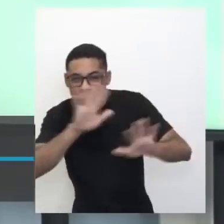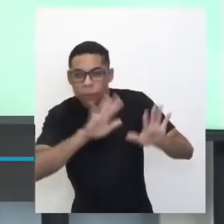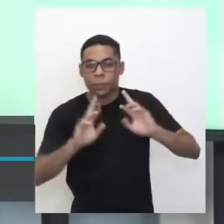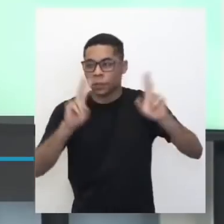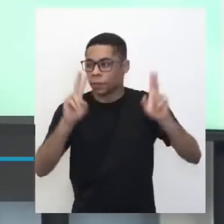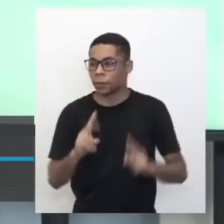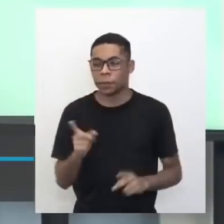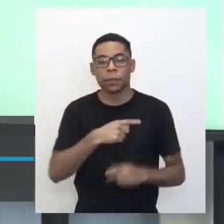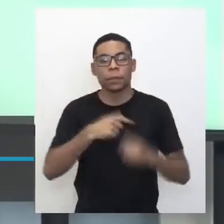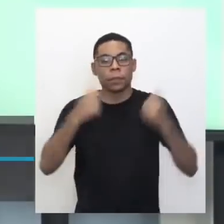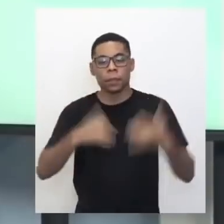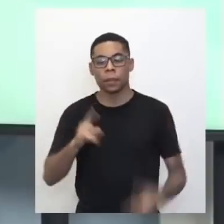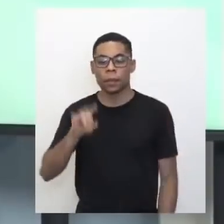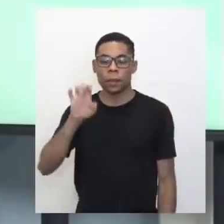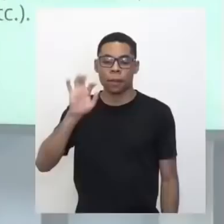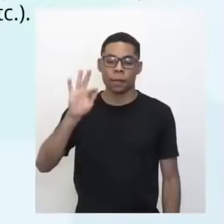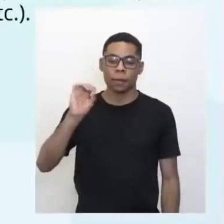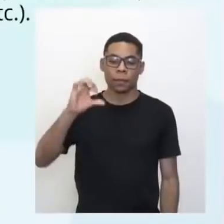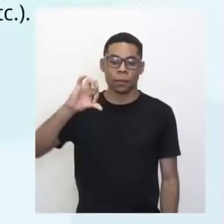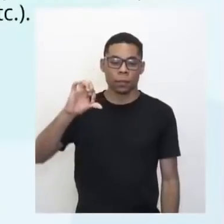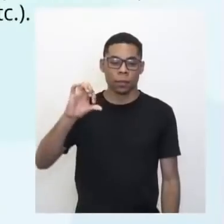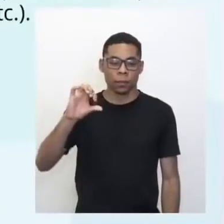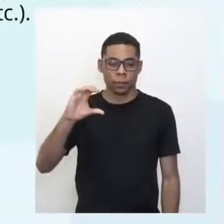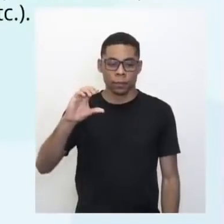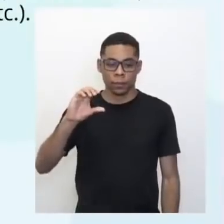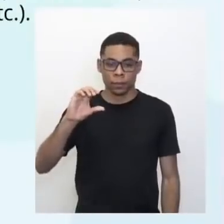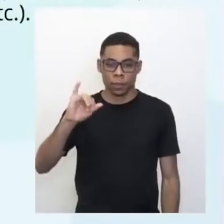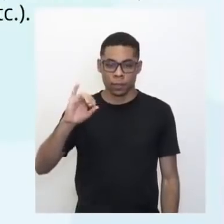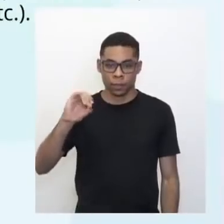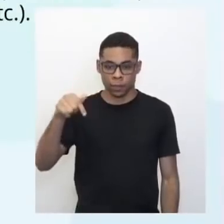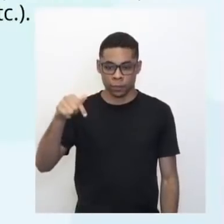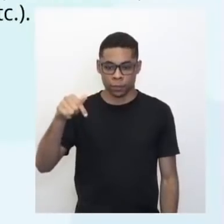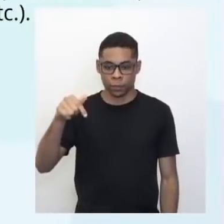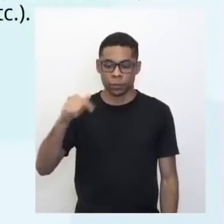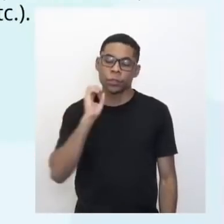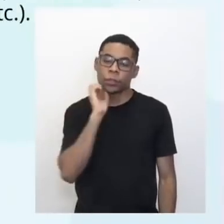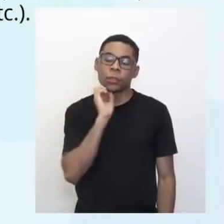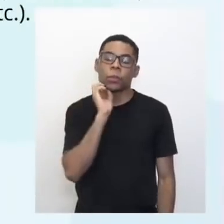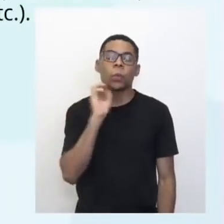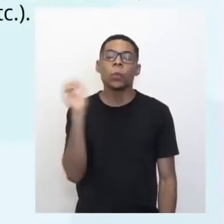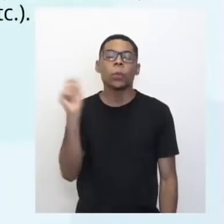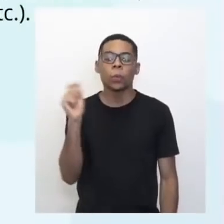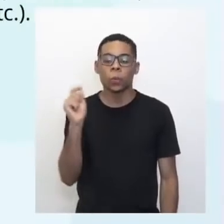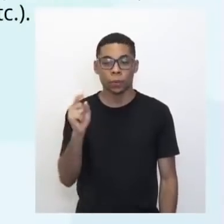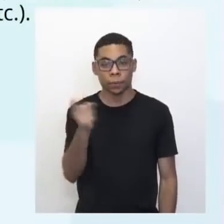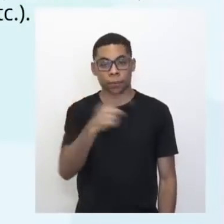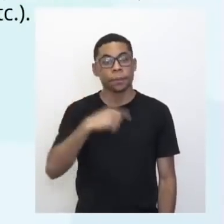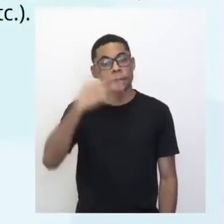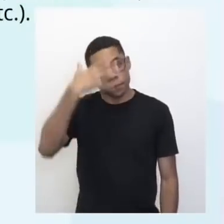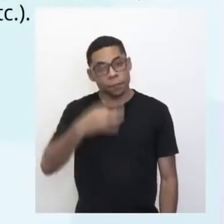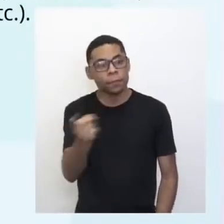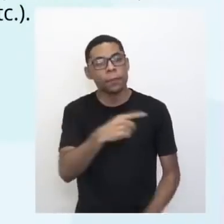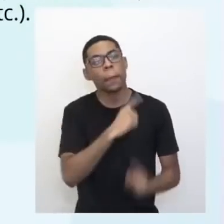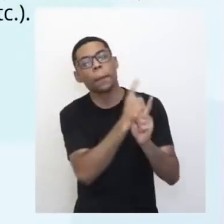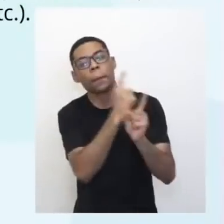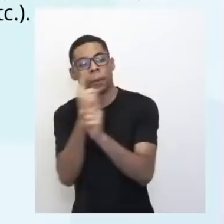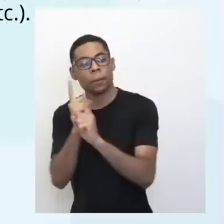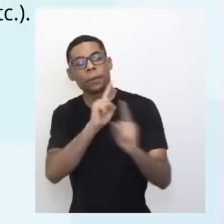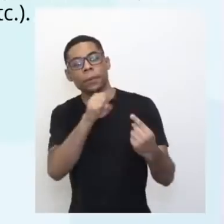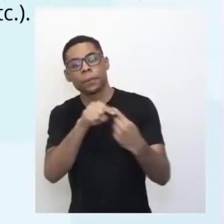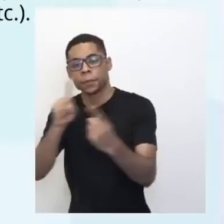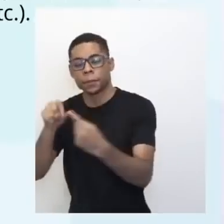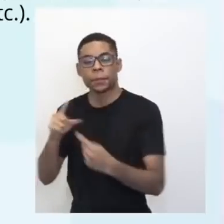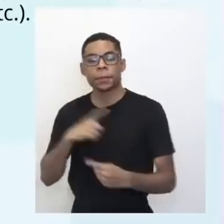algumas aulas, é a EF09CI07, que compreende identificar e compreender